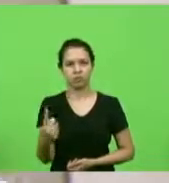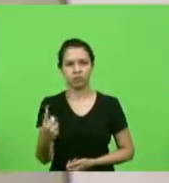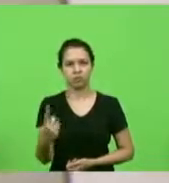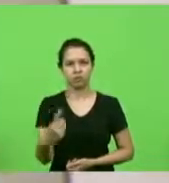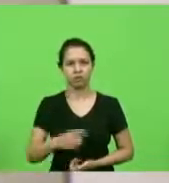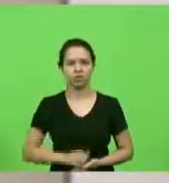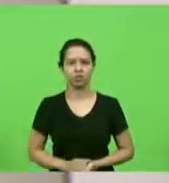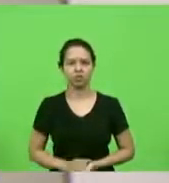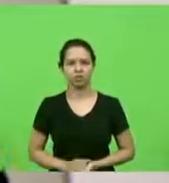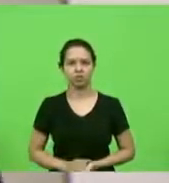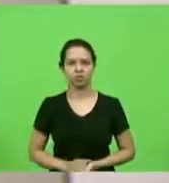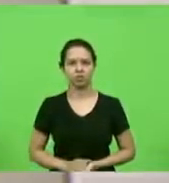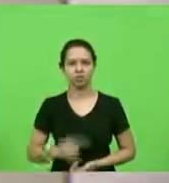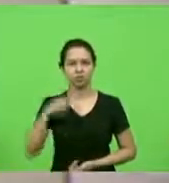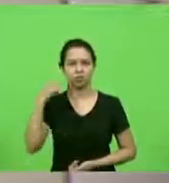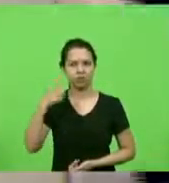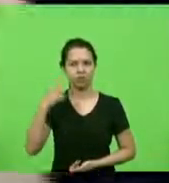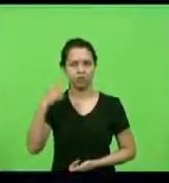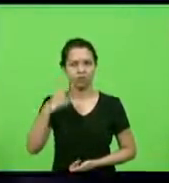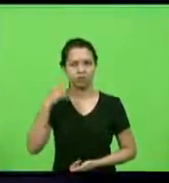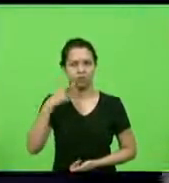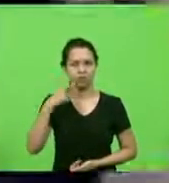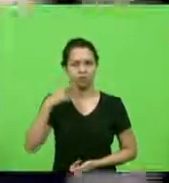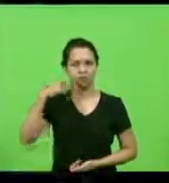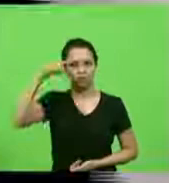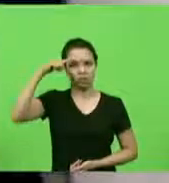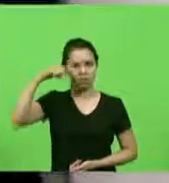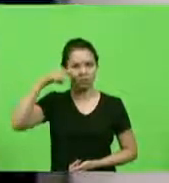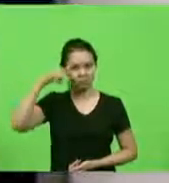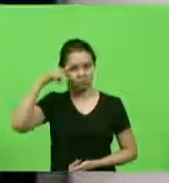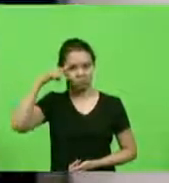excelente deputado Jean Kuhlmann para que proceda o juramento.